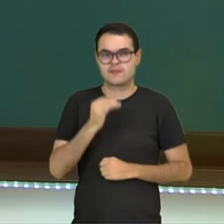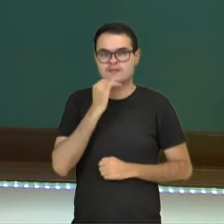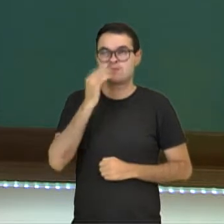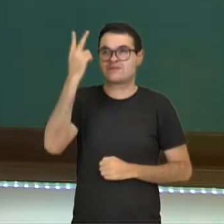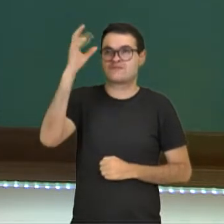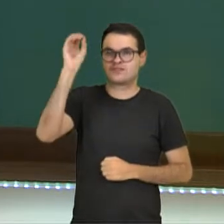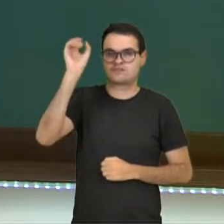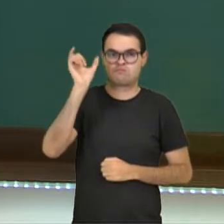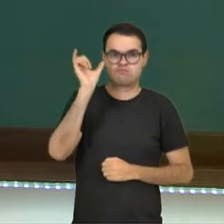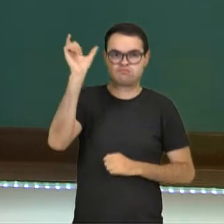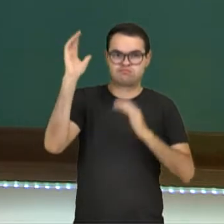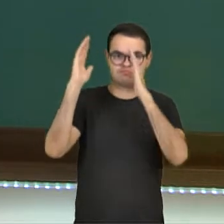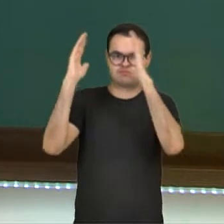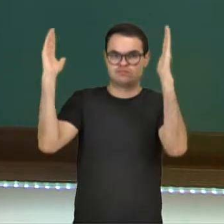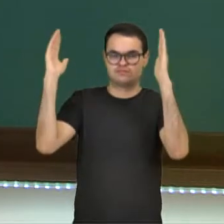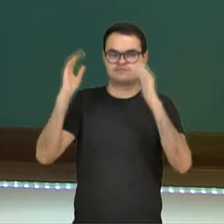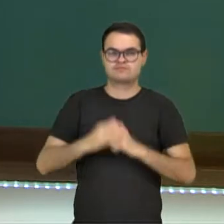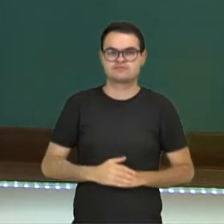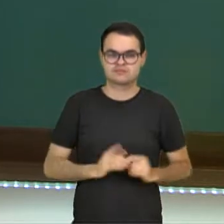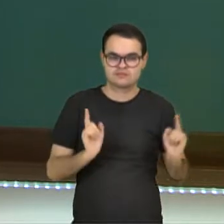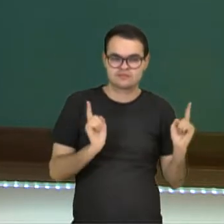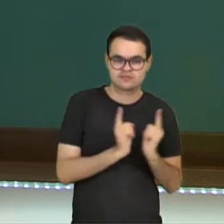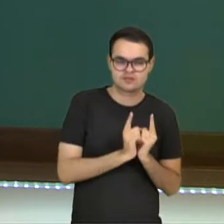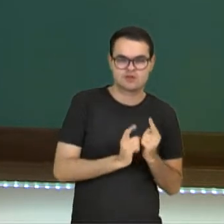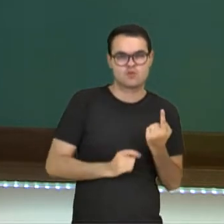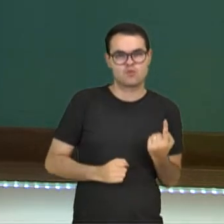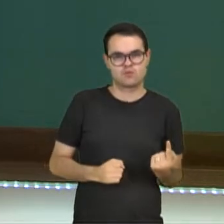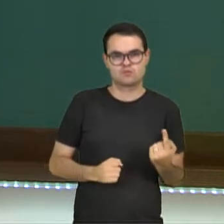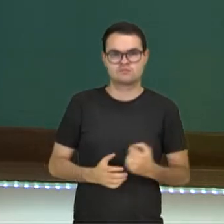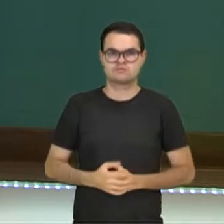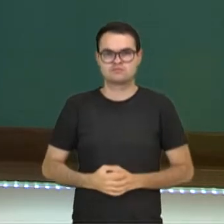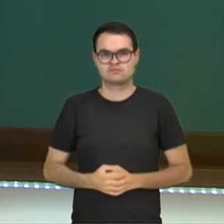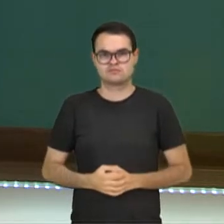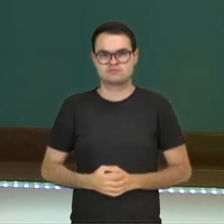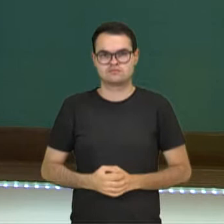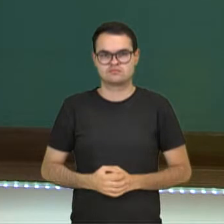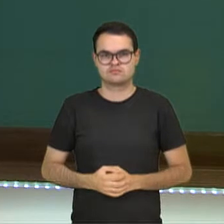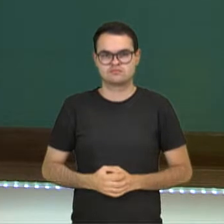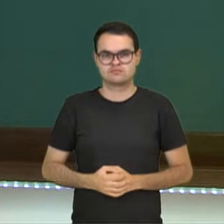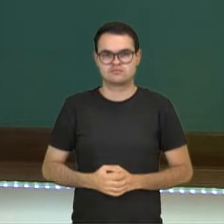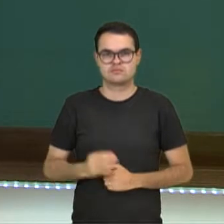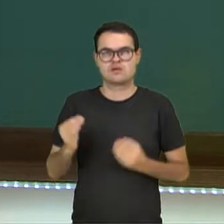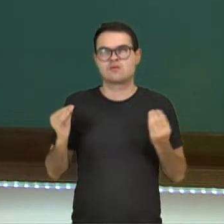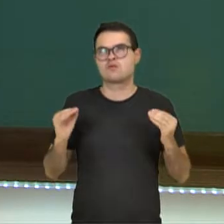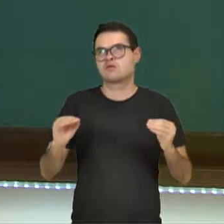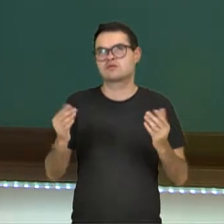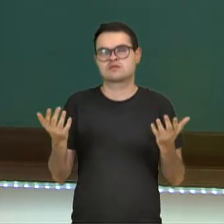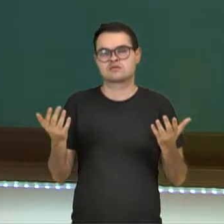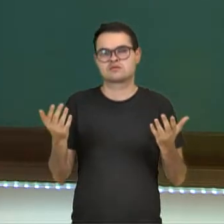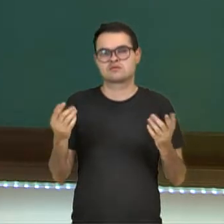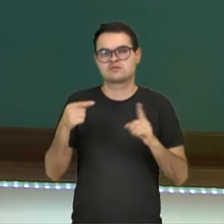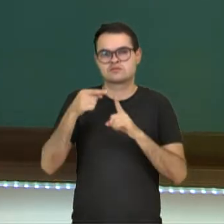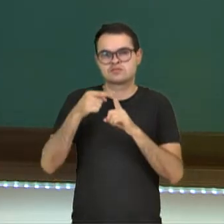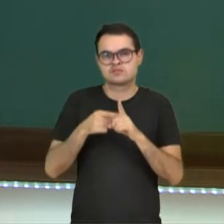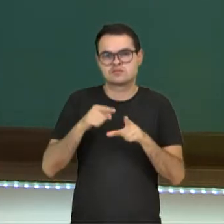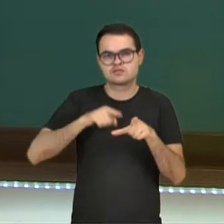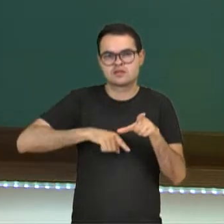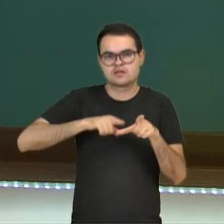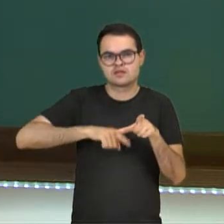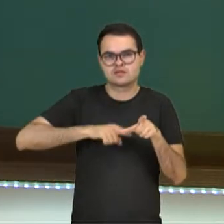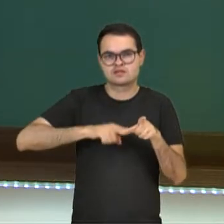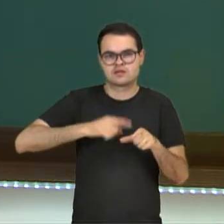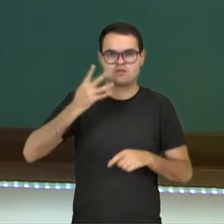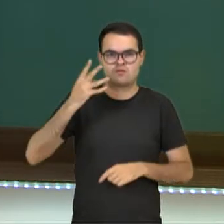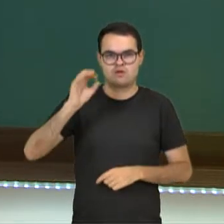E aí esse daqui vai estar num tamanho 1. Vamos supor que eu coloquei lá o tipo da letra tamanho